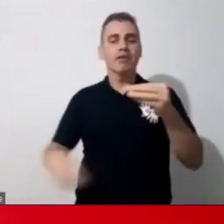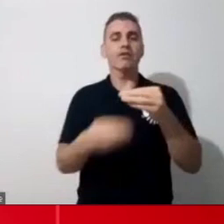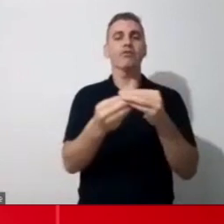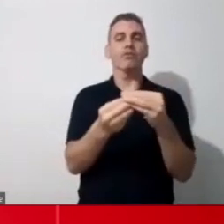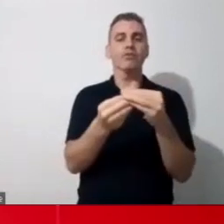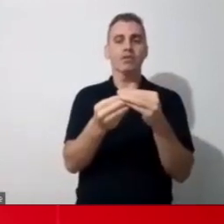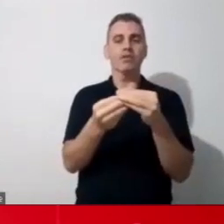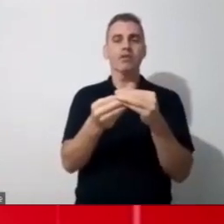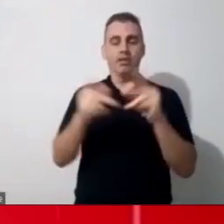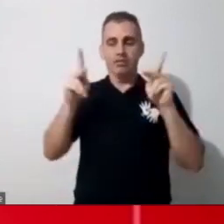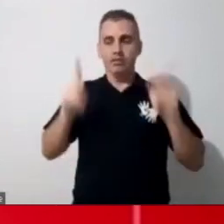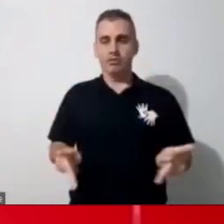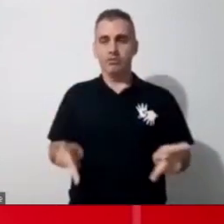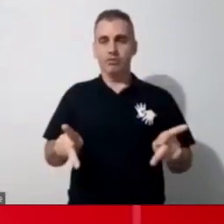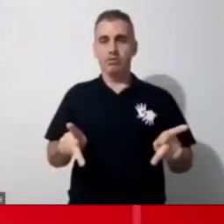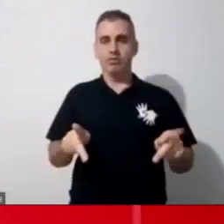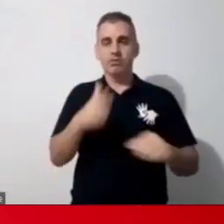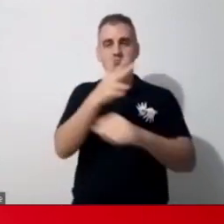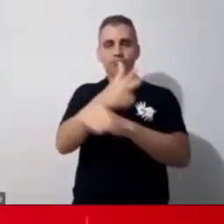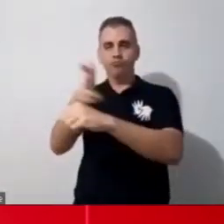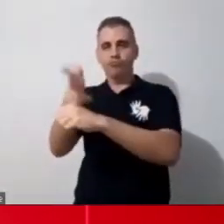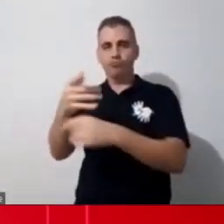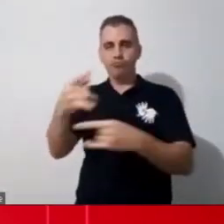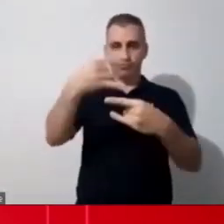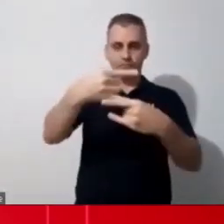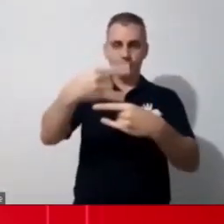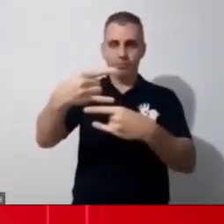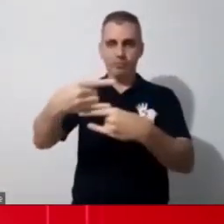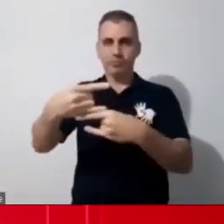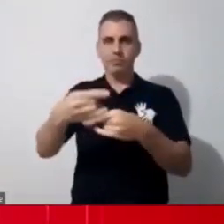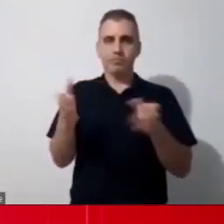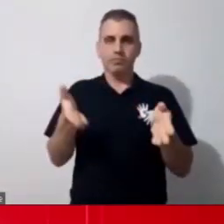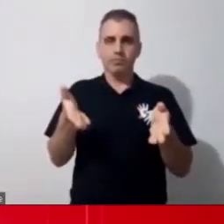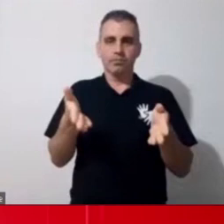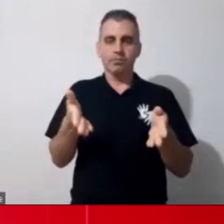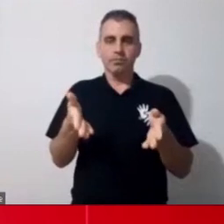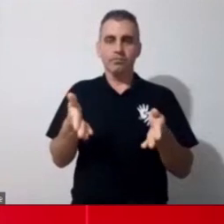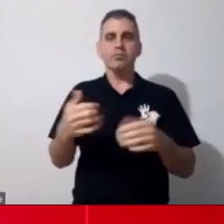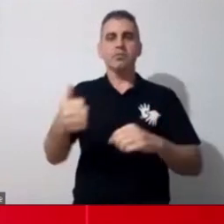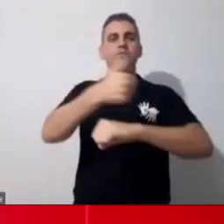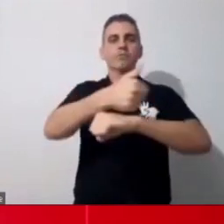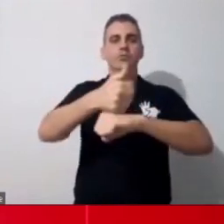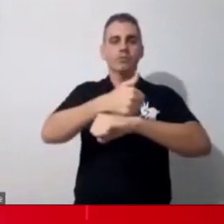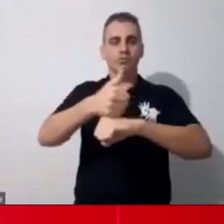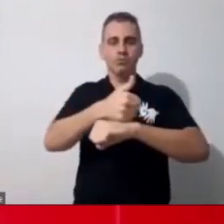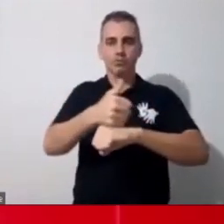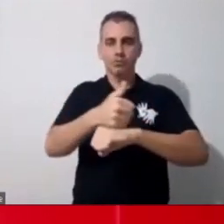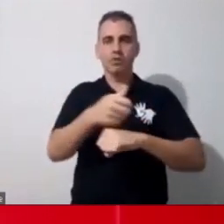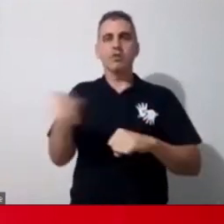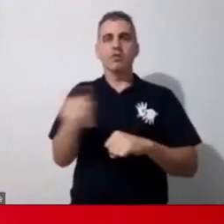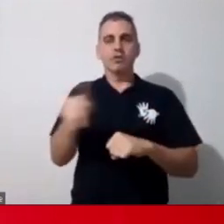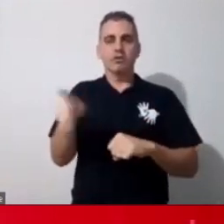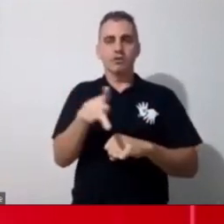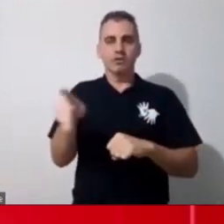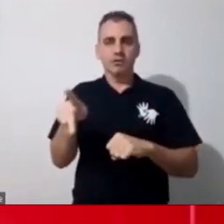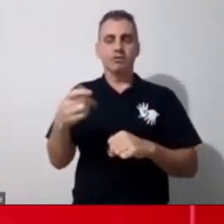está nos assistindo, né, que aqui nós somos em seis pessoas ali, que tem, tem o pessoal que está